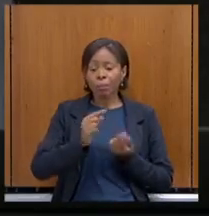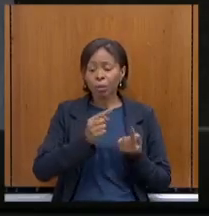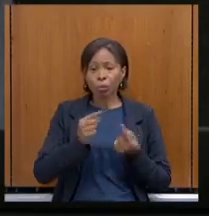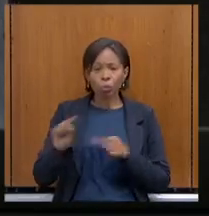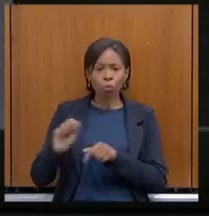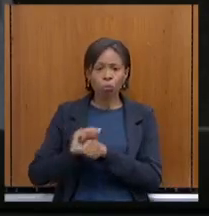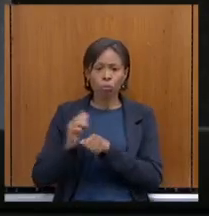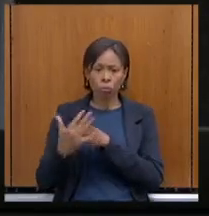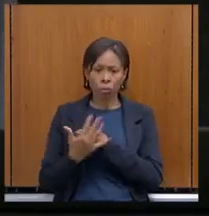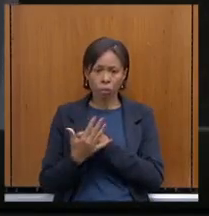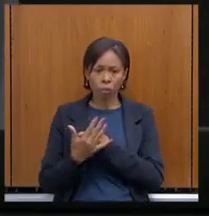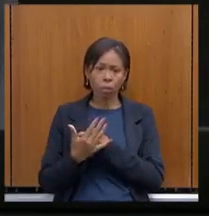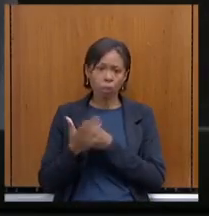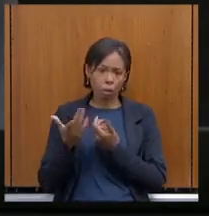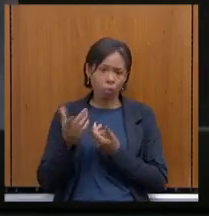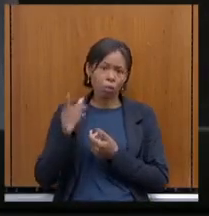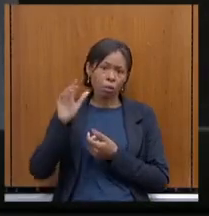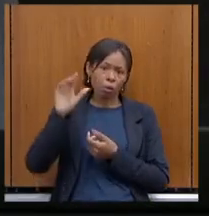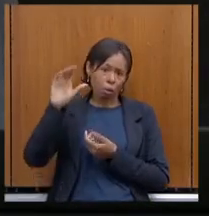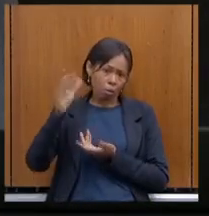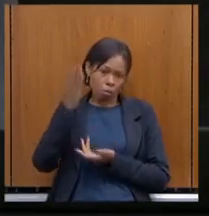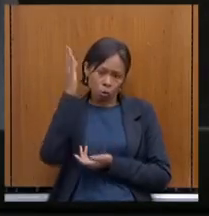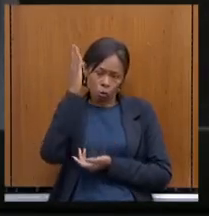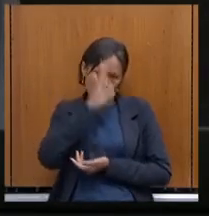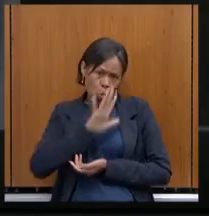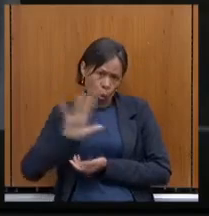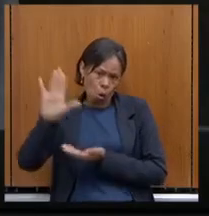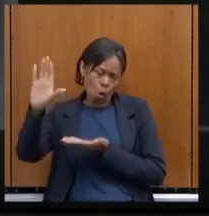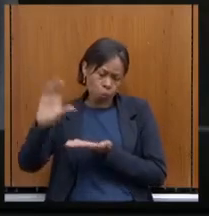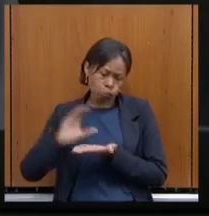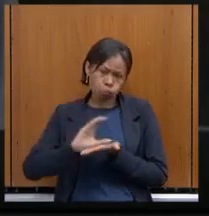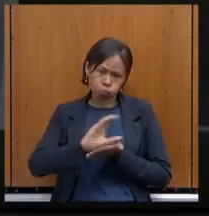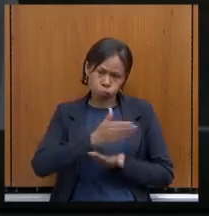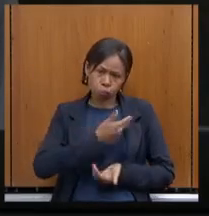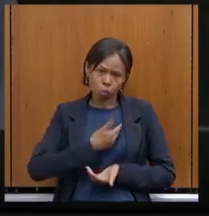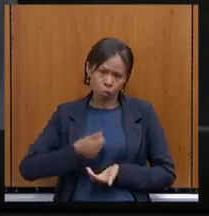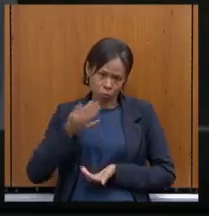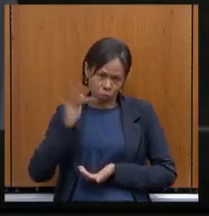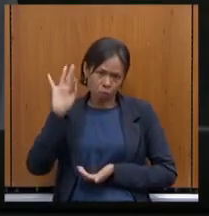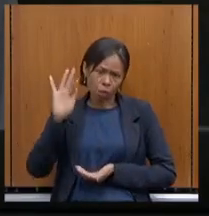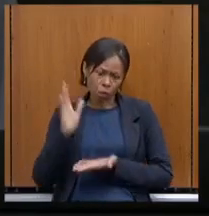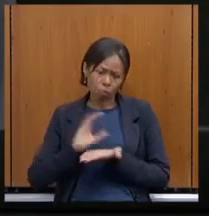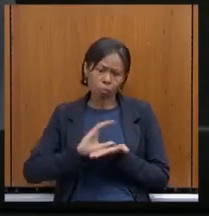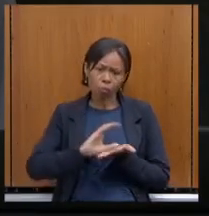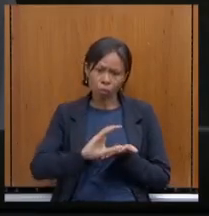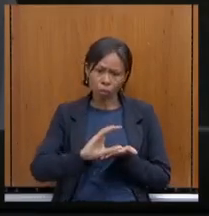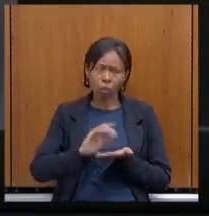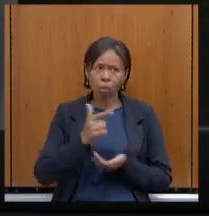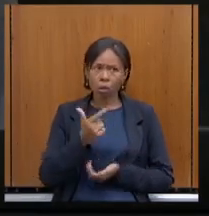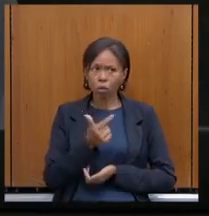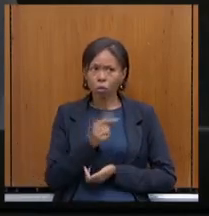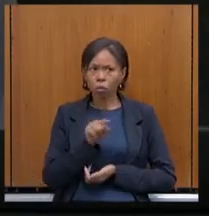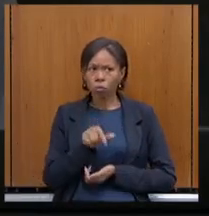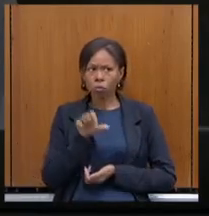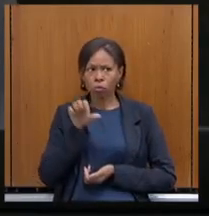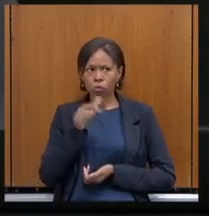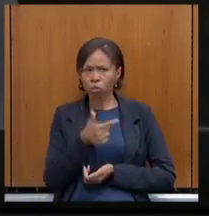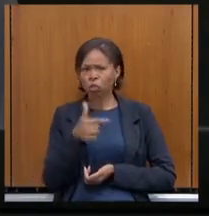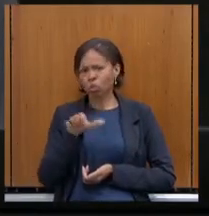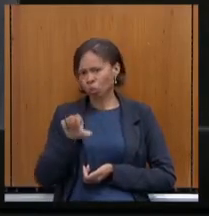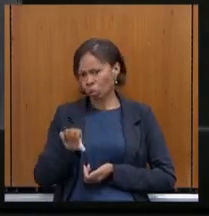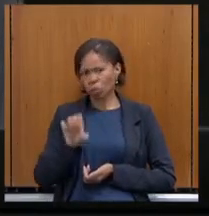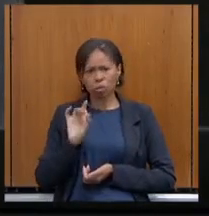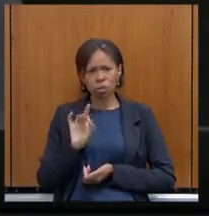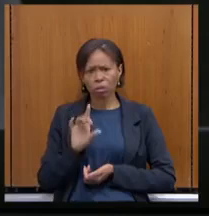e nós ficamos, timidamente, em 12,29%. O ultrapassa quase